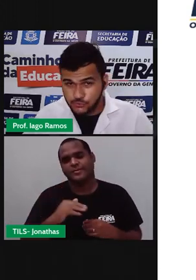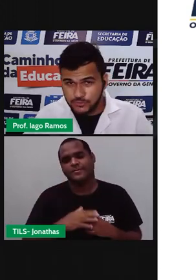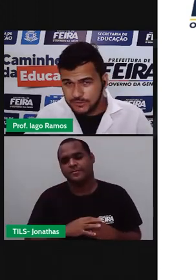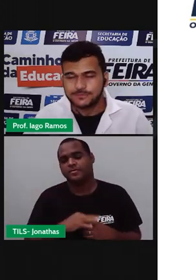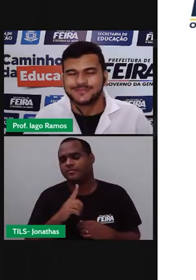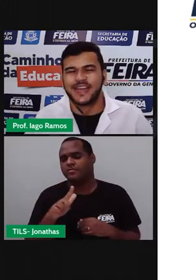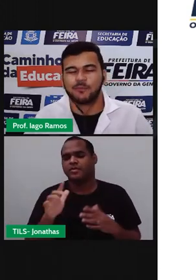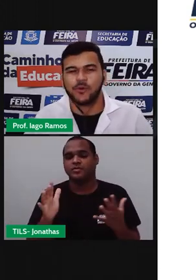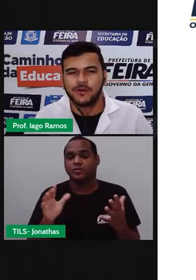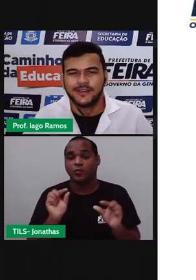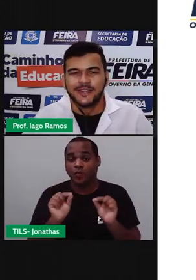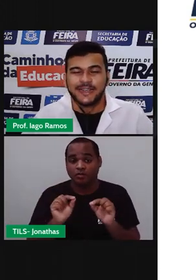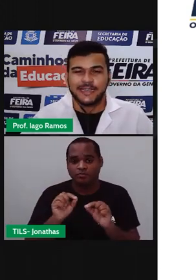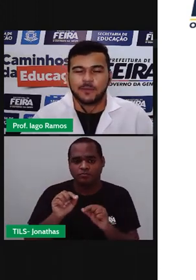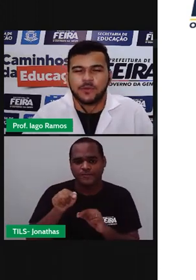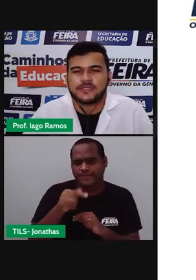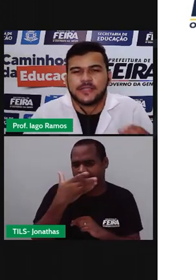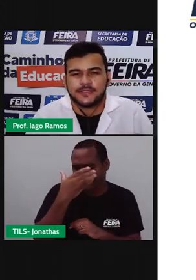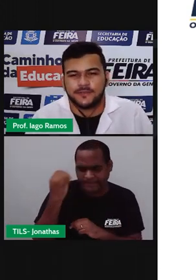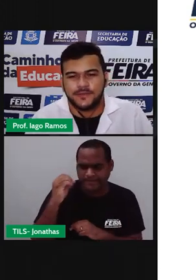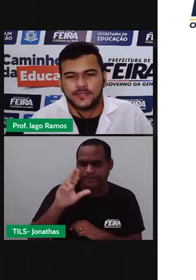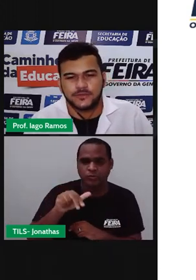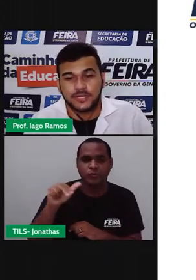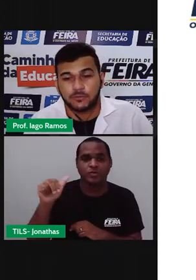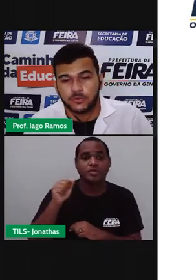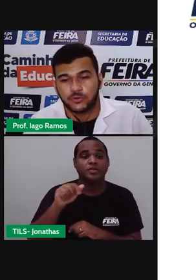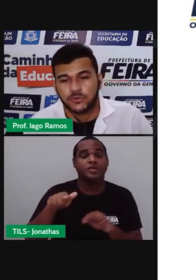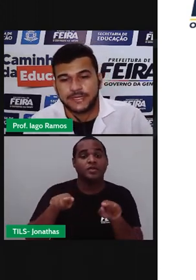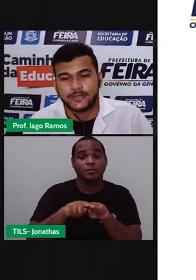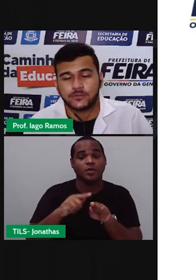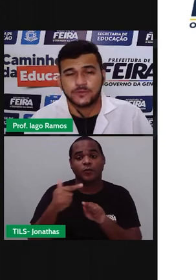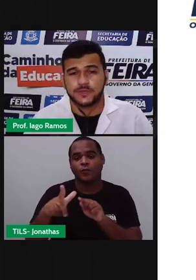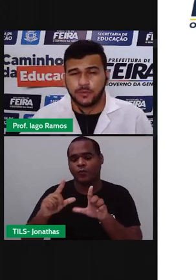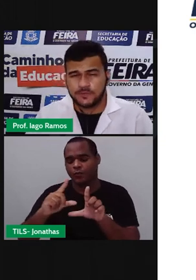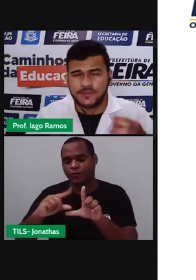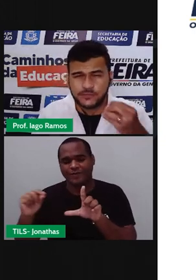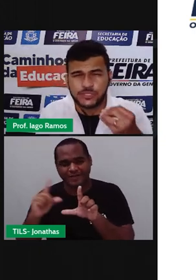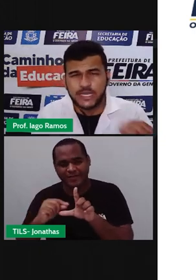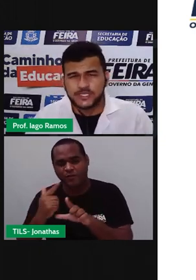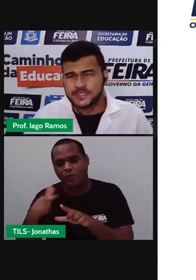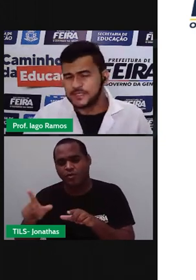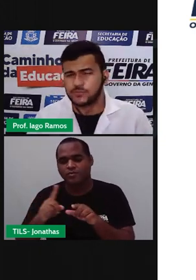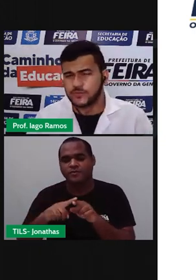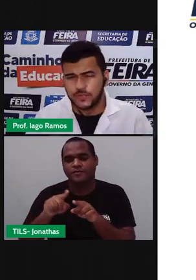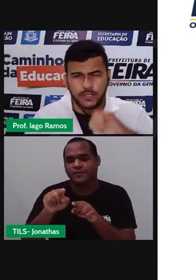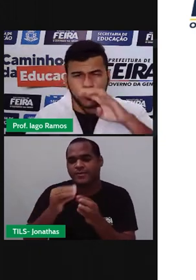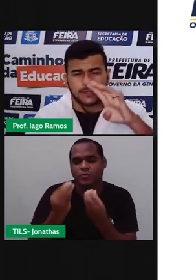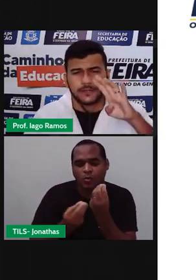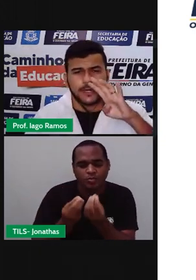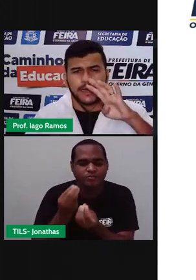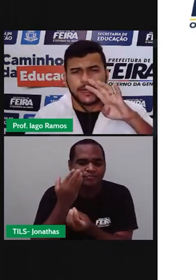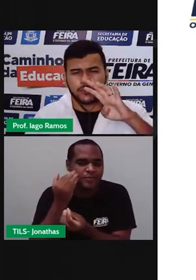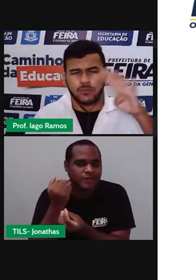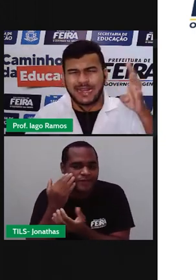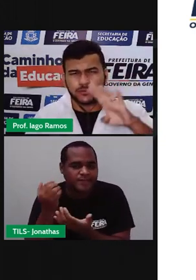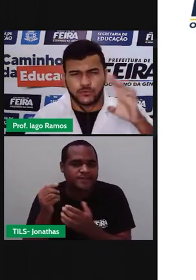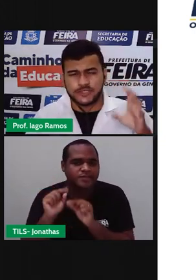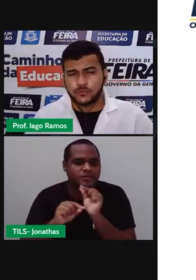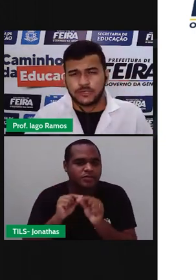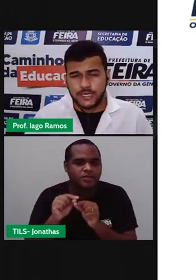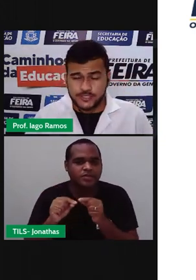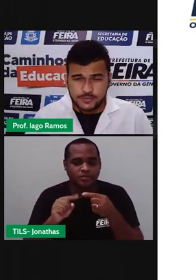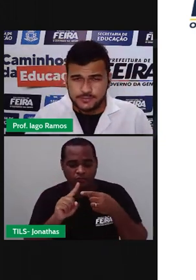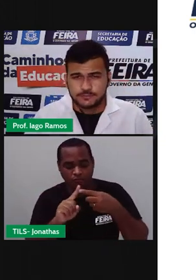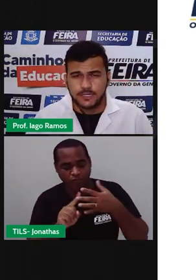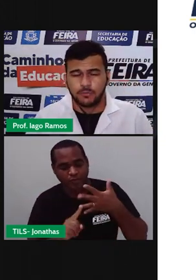Mais nunca, tá bom? E depois desse vídeo tem um outro link onde você pode fazer uns testezinhos, quatro ou